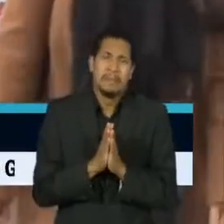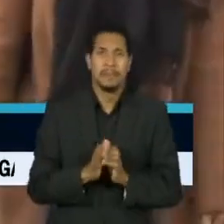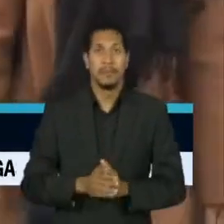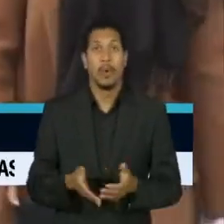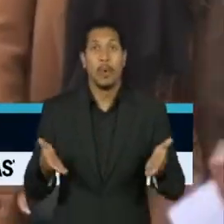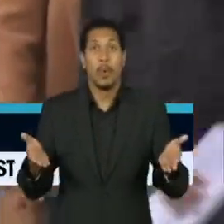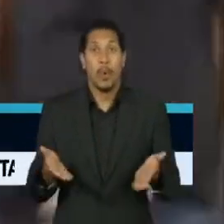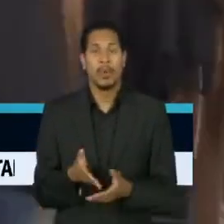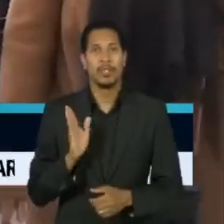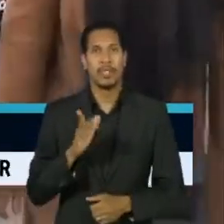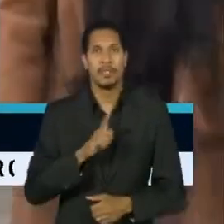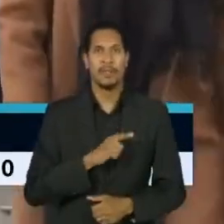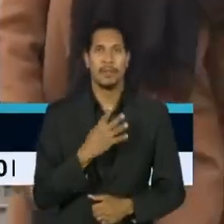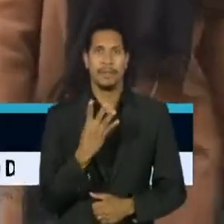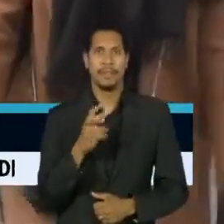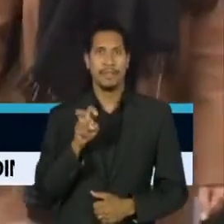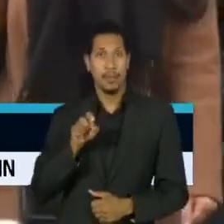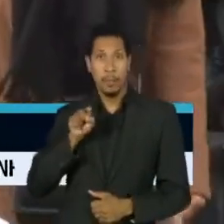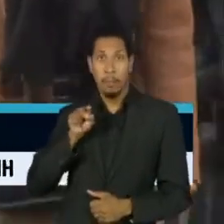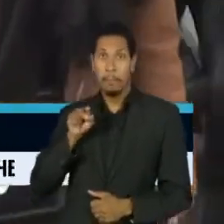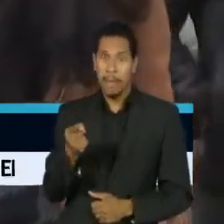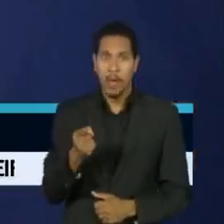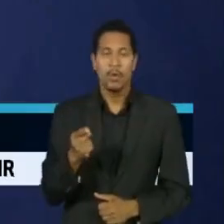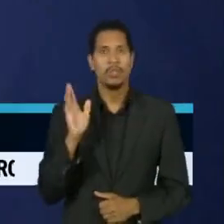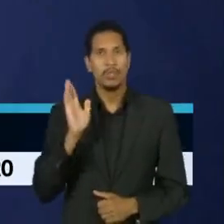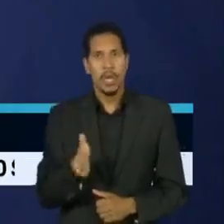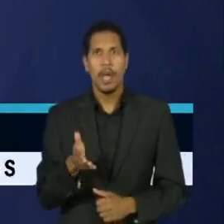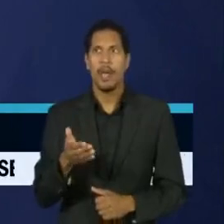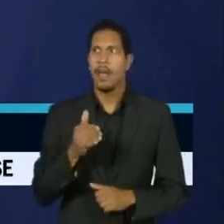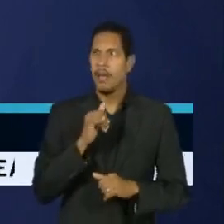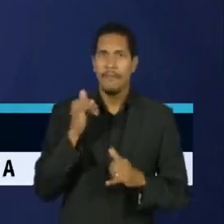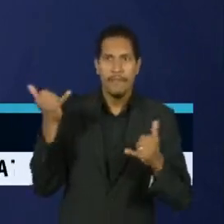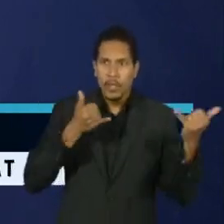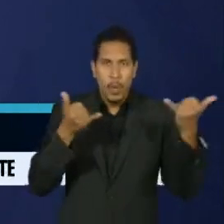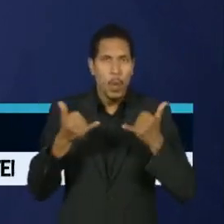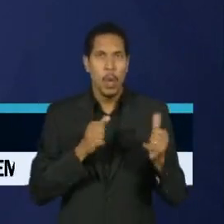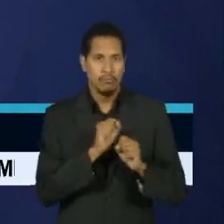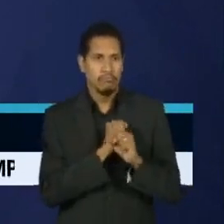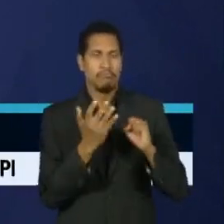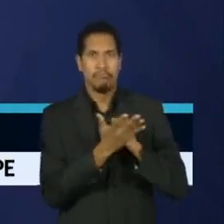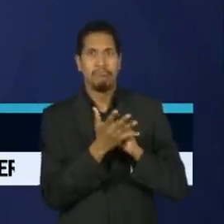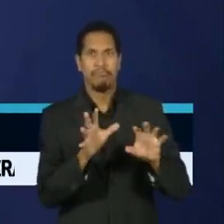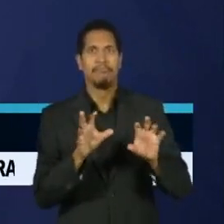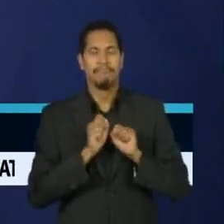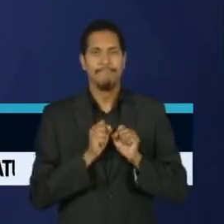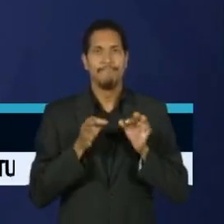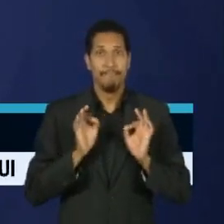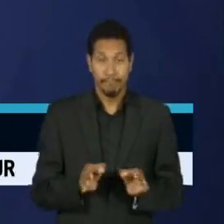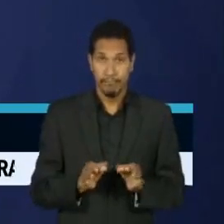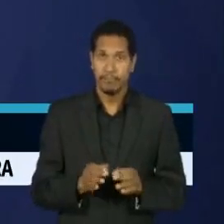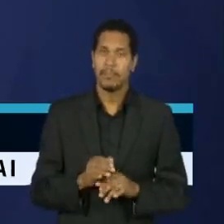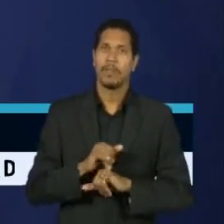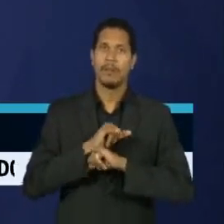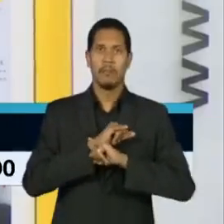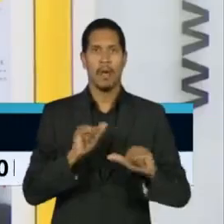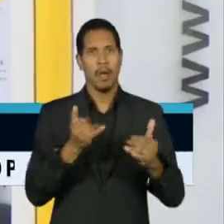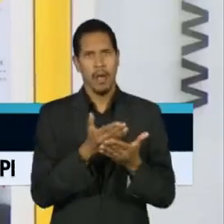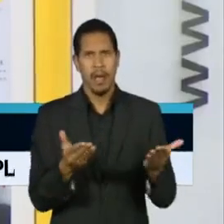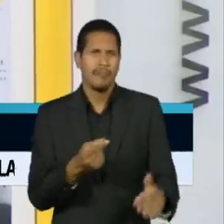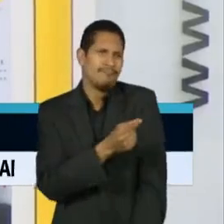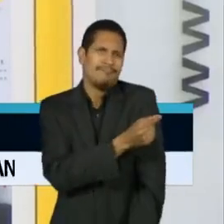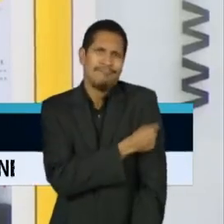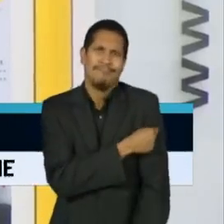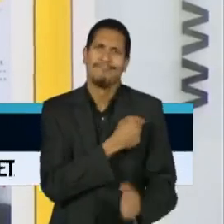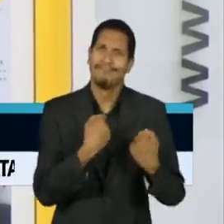foram mais de 45 mil novas notificações. Merkel fez um apelo à população para que todos tomem a vacina.